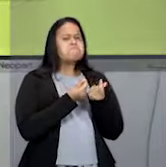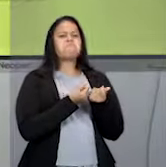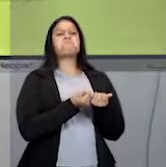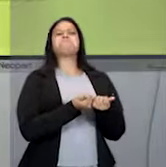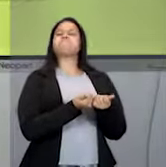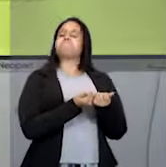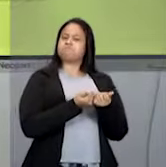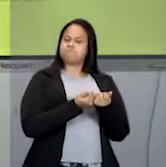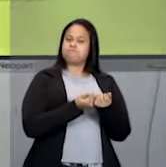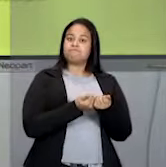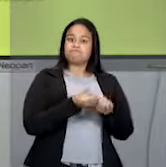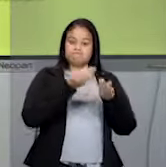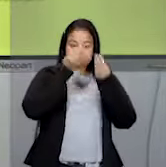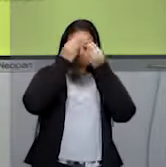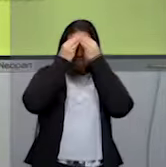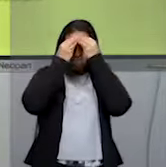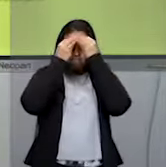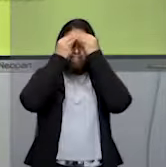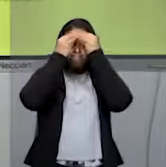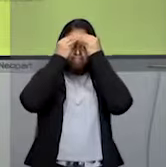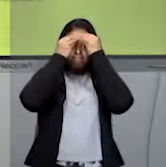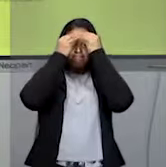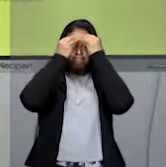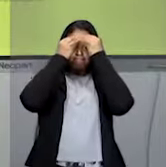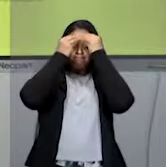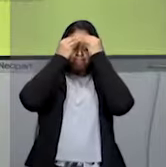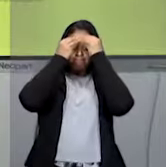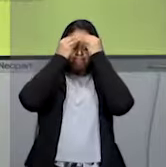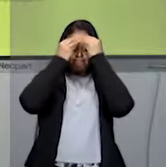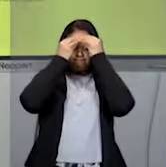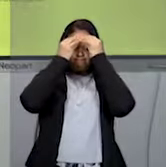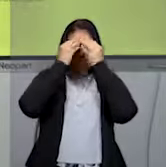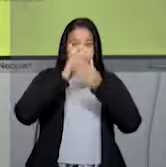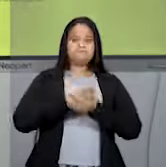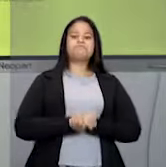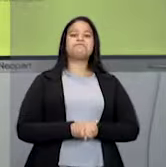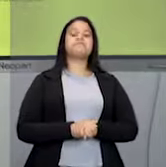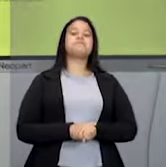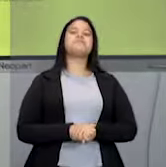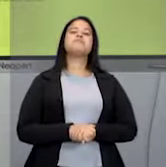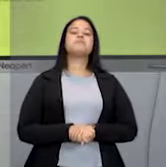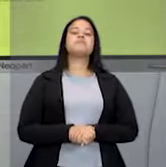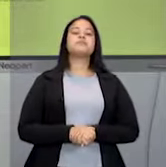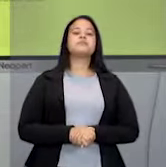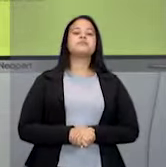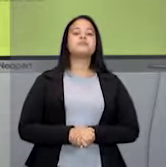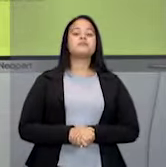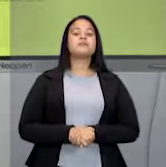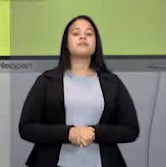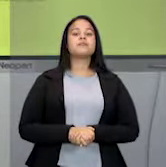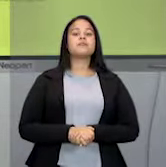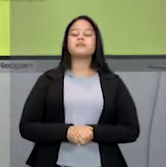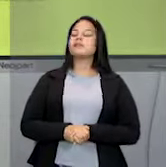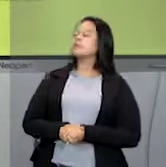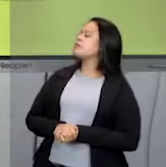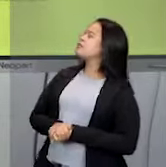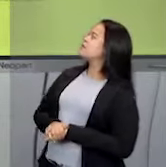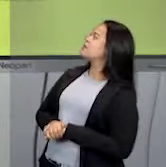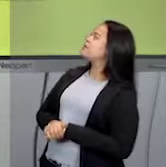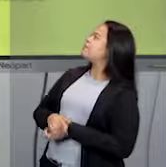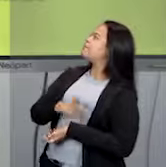Então, guardem essas palavrinhas chaves, hein? Lens de arte. Partituras,